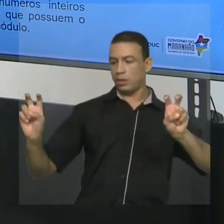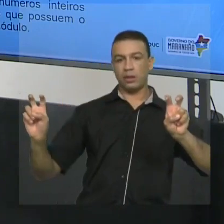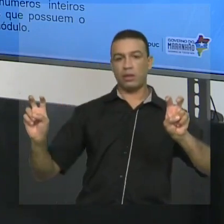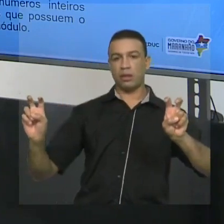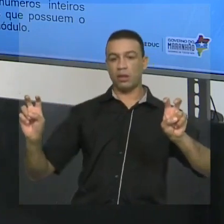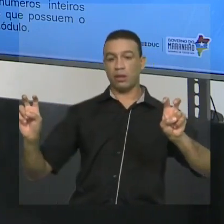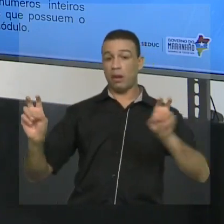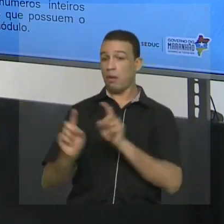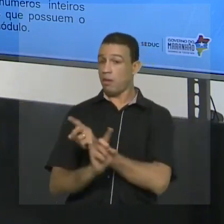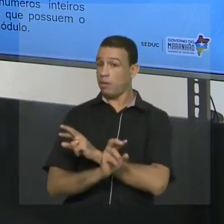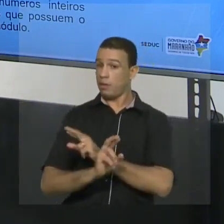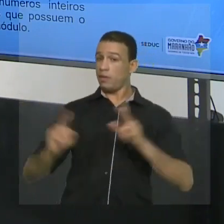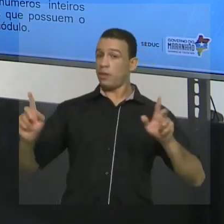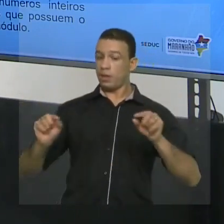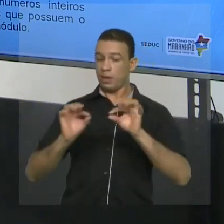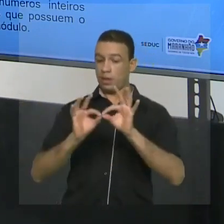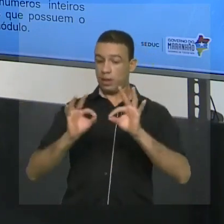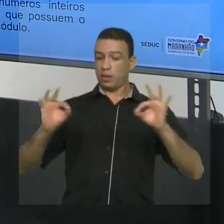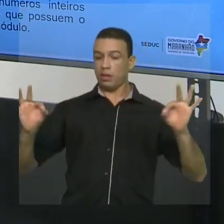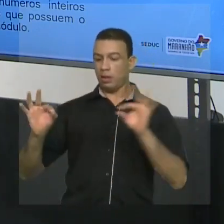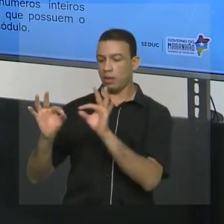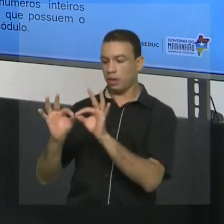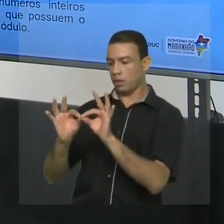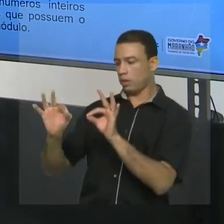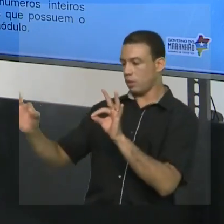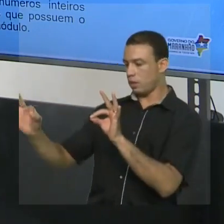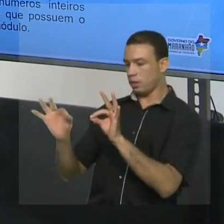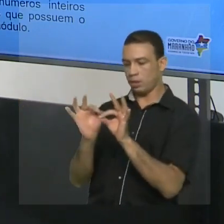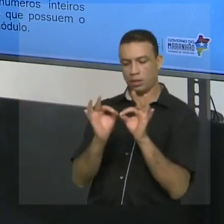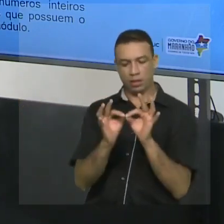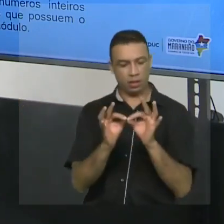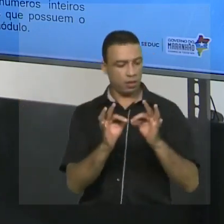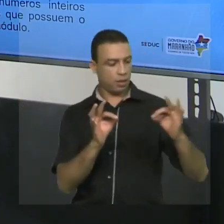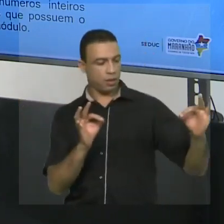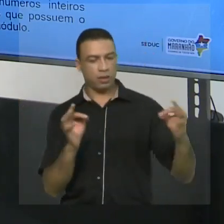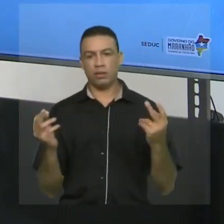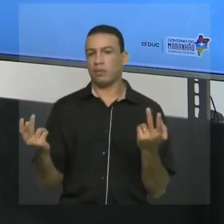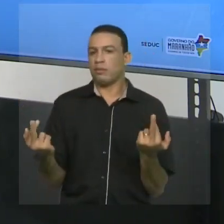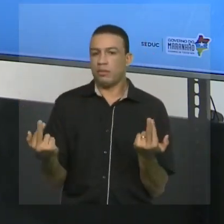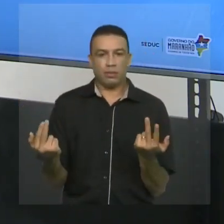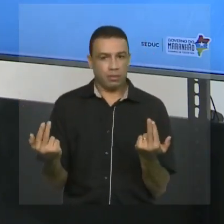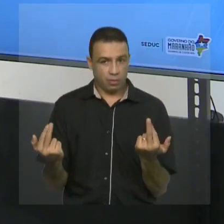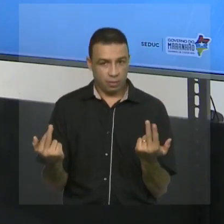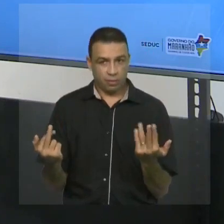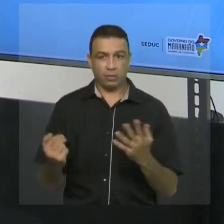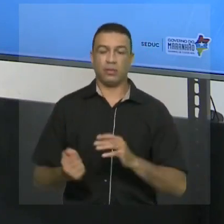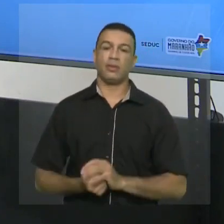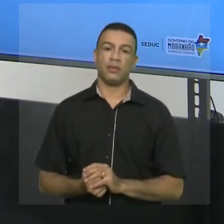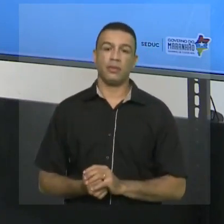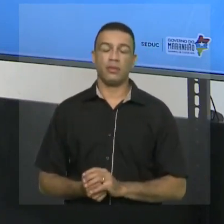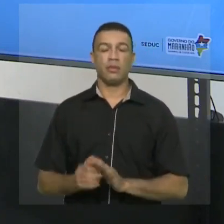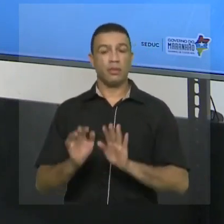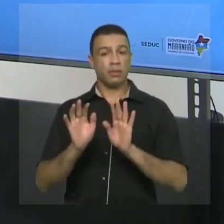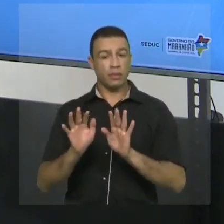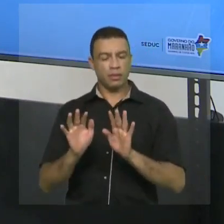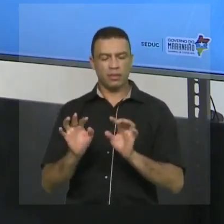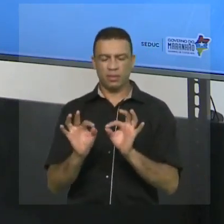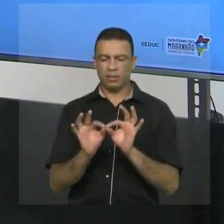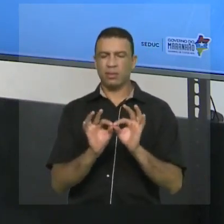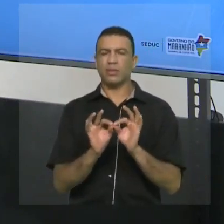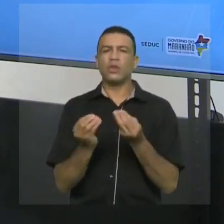mesmo módulo, a mesma distância. Esse tipo de situação, a gente chama o seguinte,